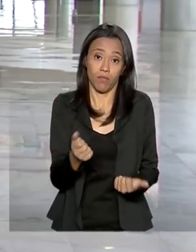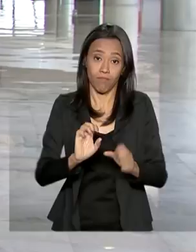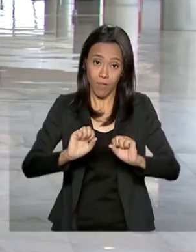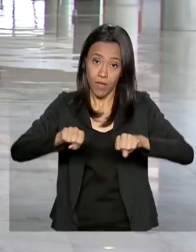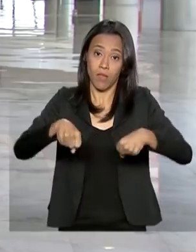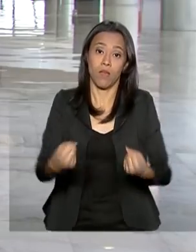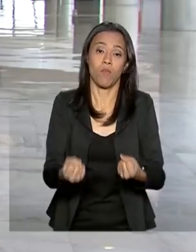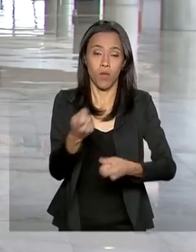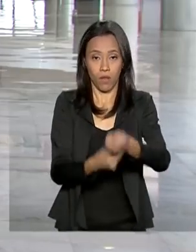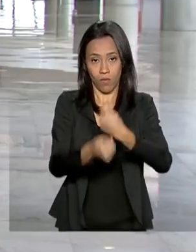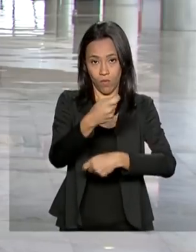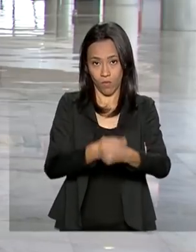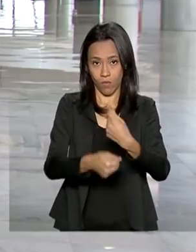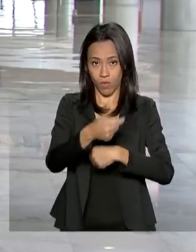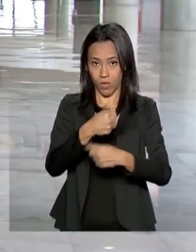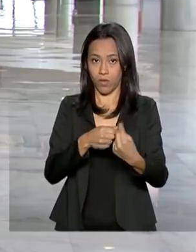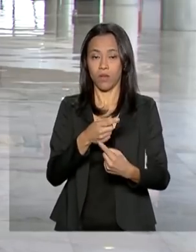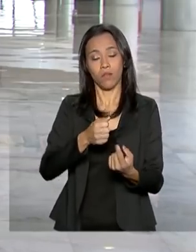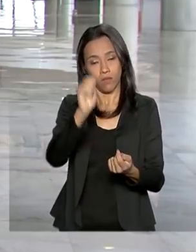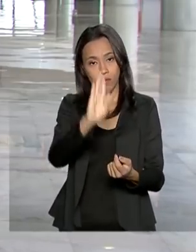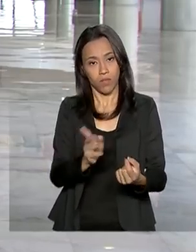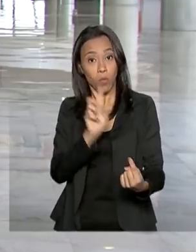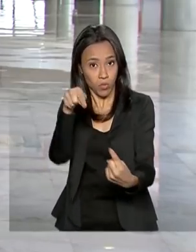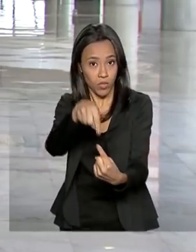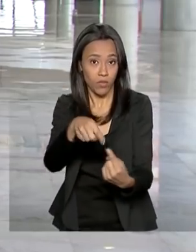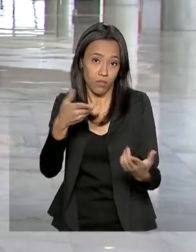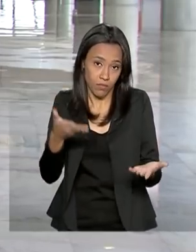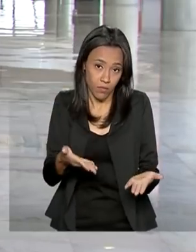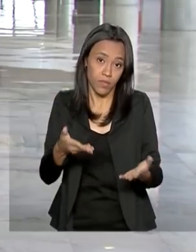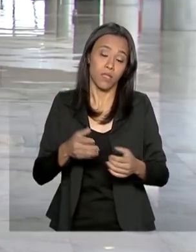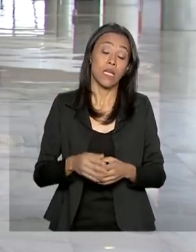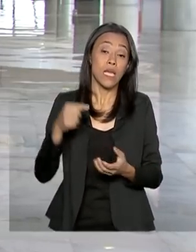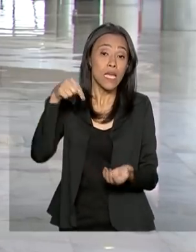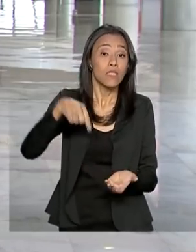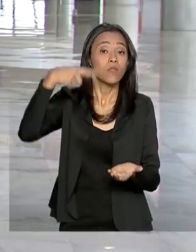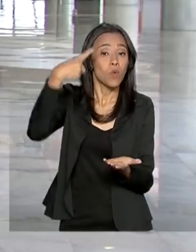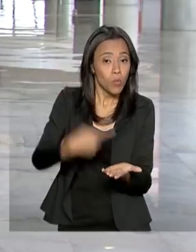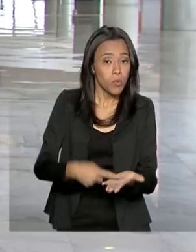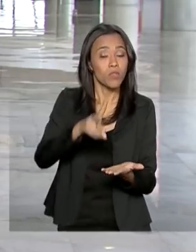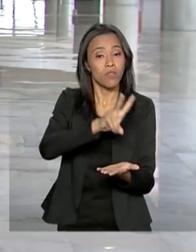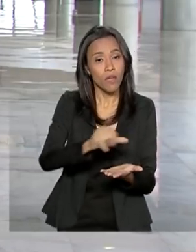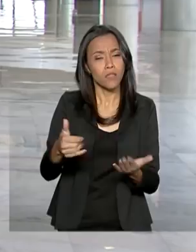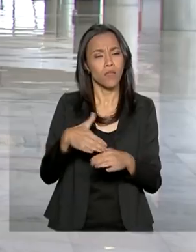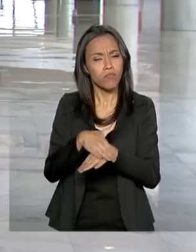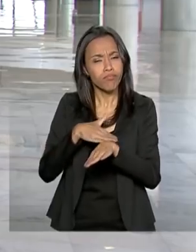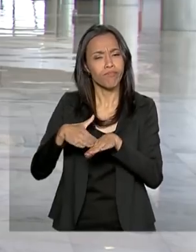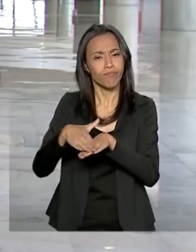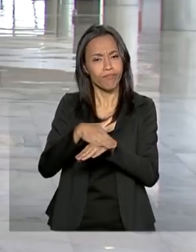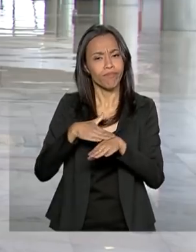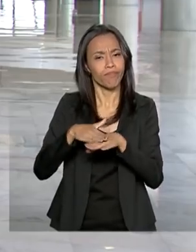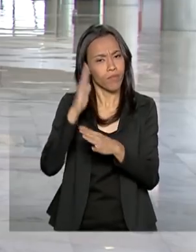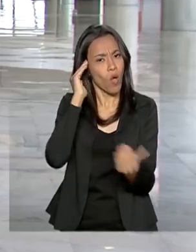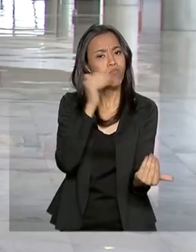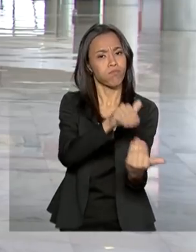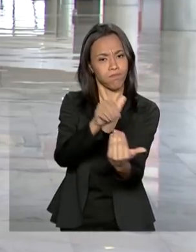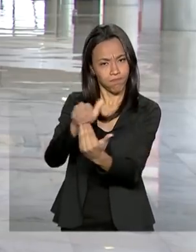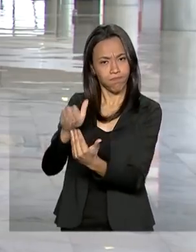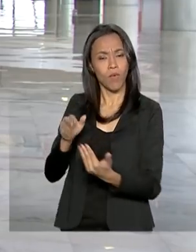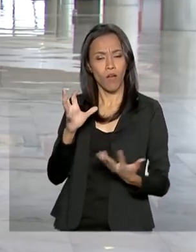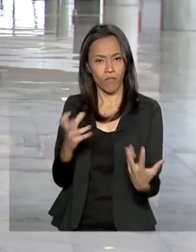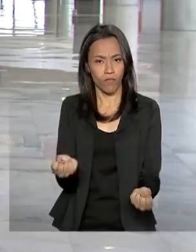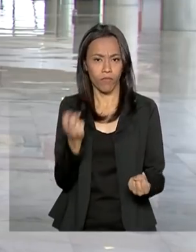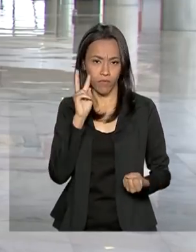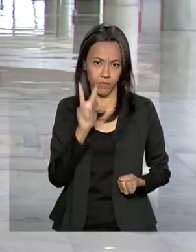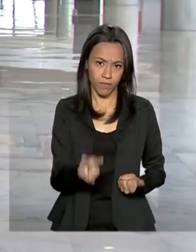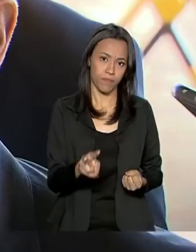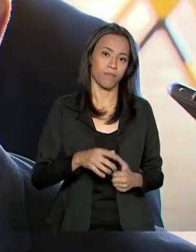brasileiro. Segundo o ministro, esse pacto será construído em comum acordo. Vamos assistir.